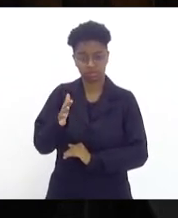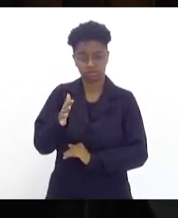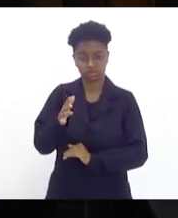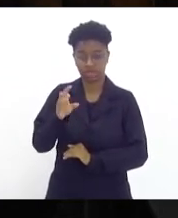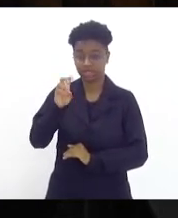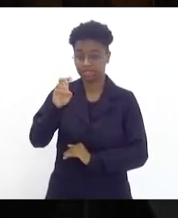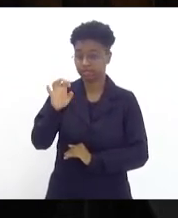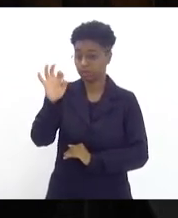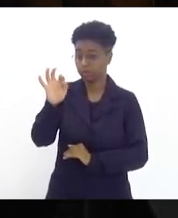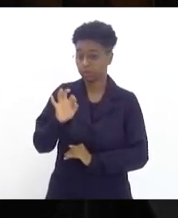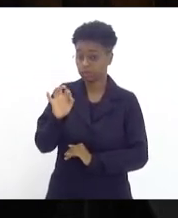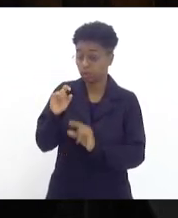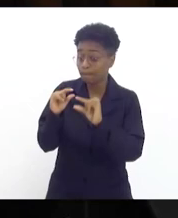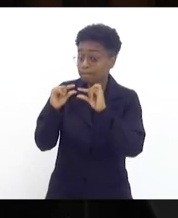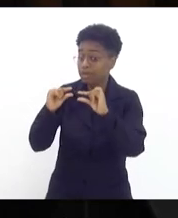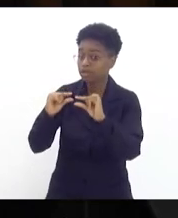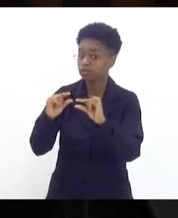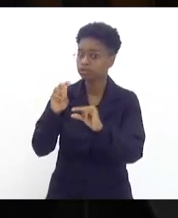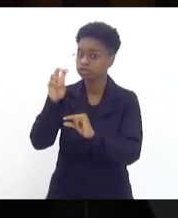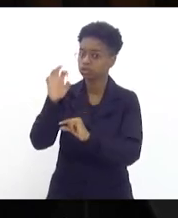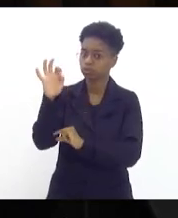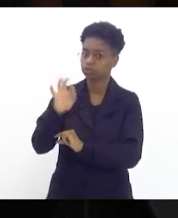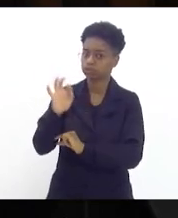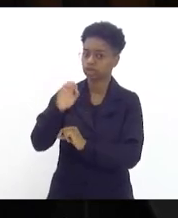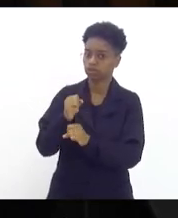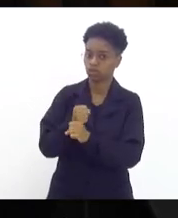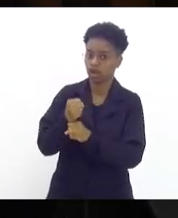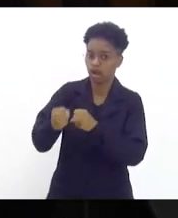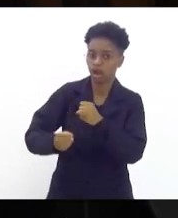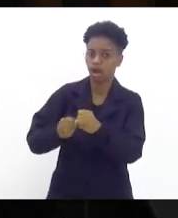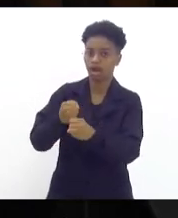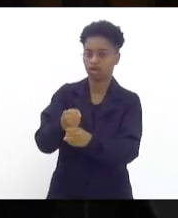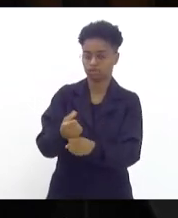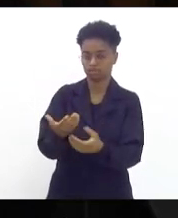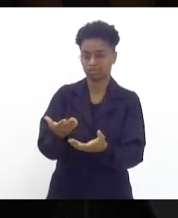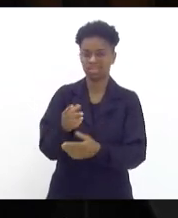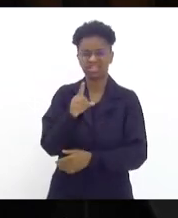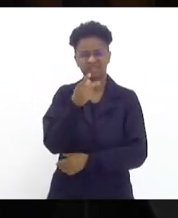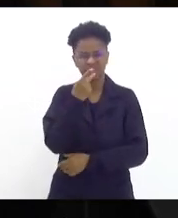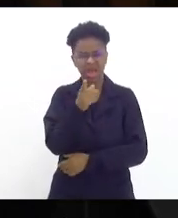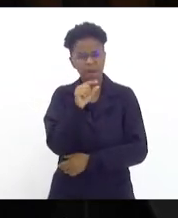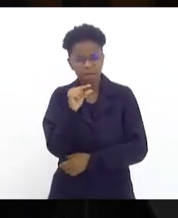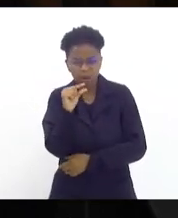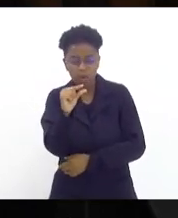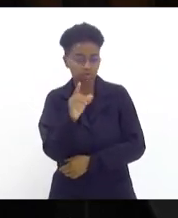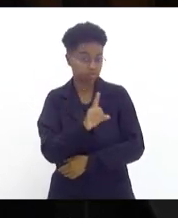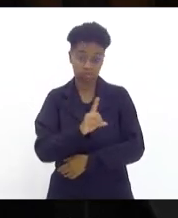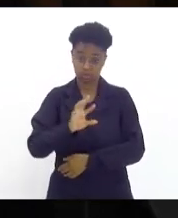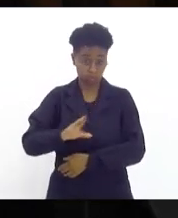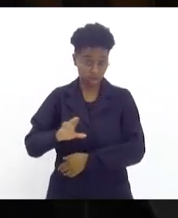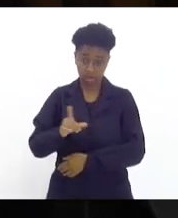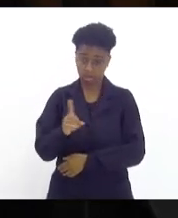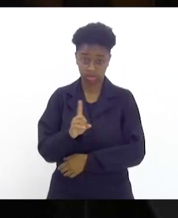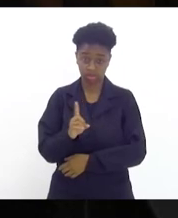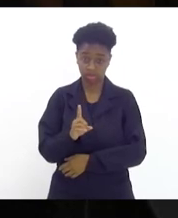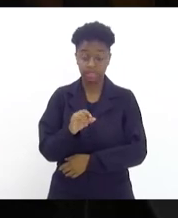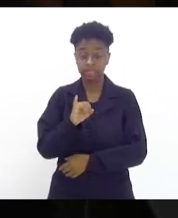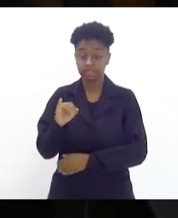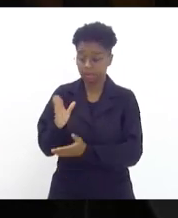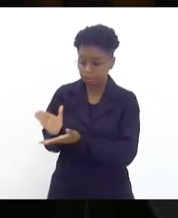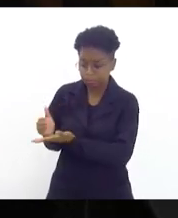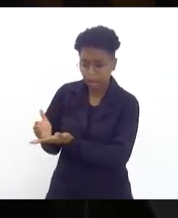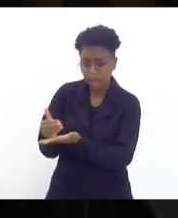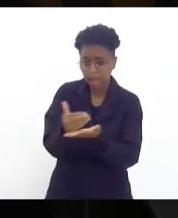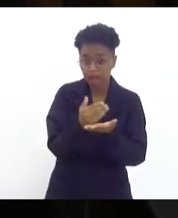5% ao ano. O senhor diria, mas é muito pouco? não é, Se a gente arrecadar